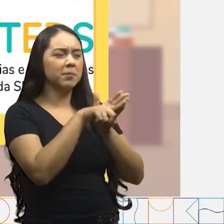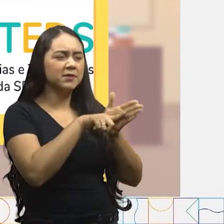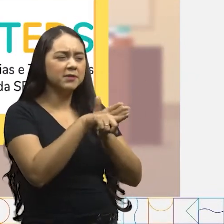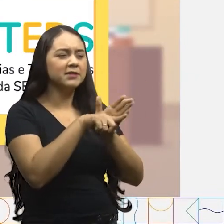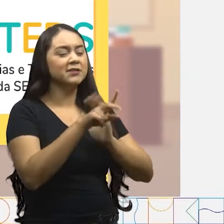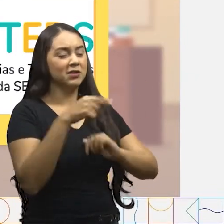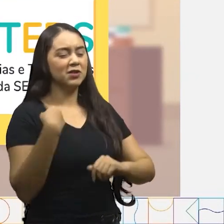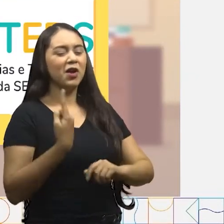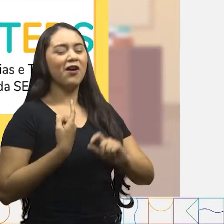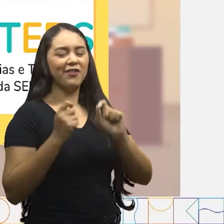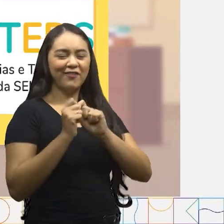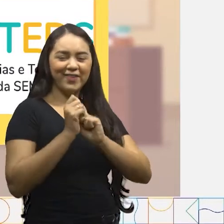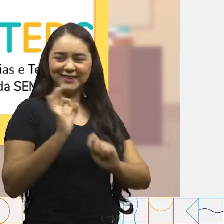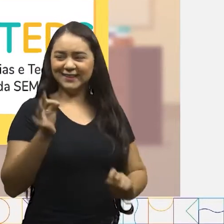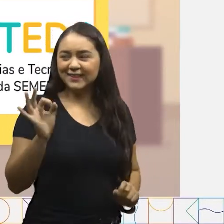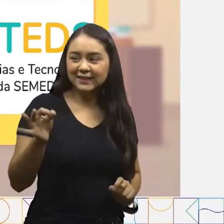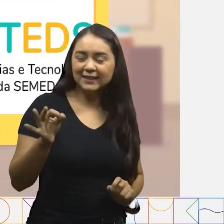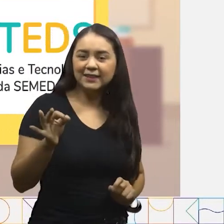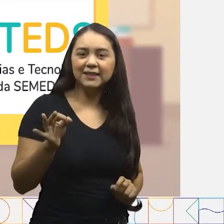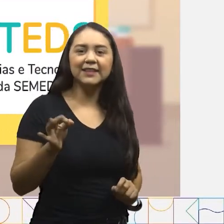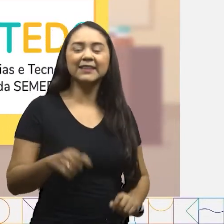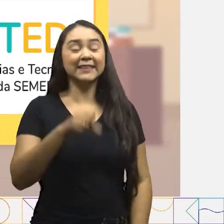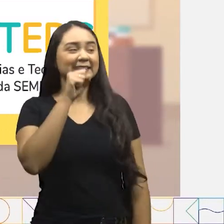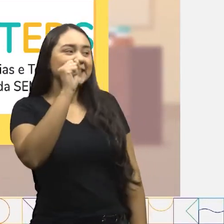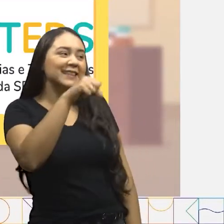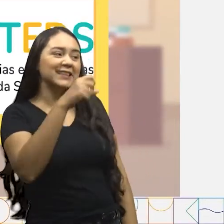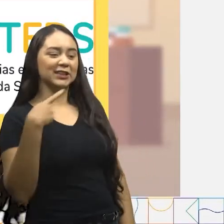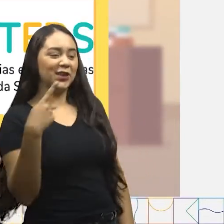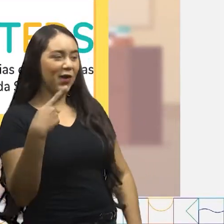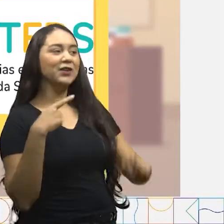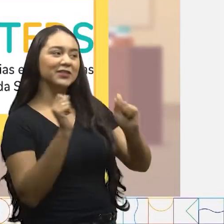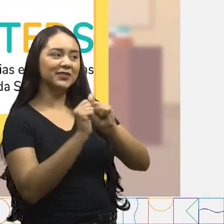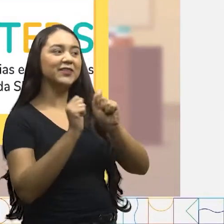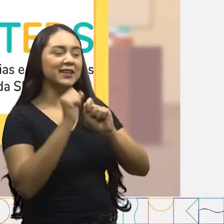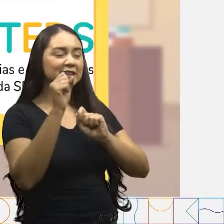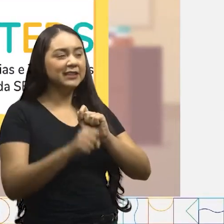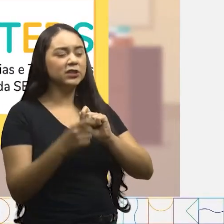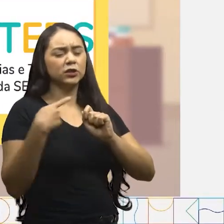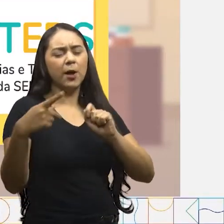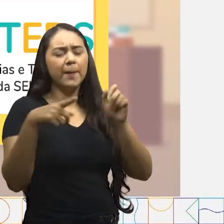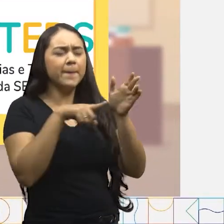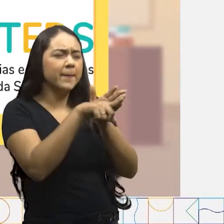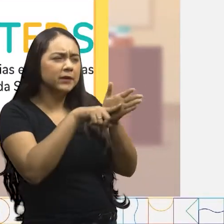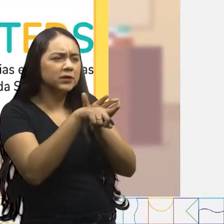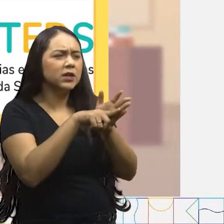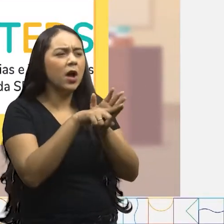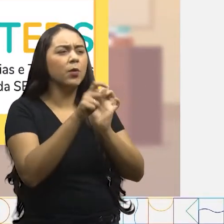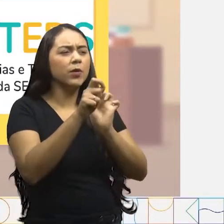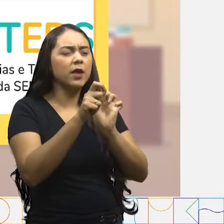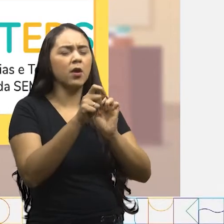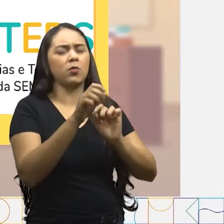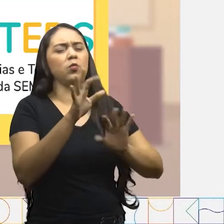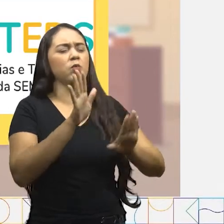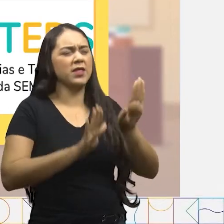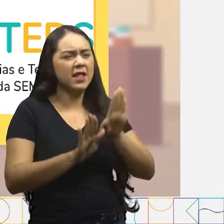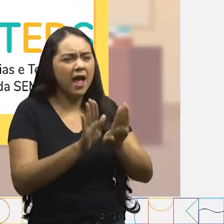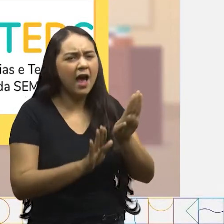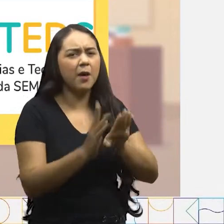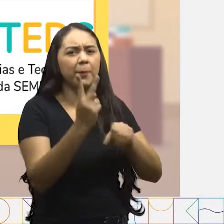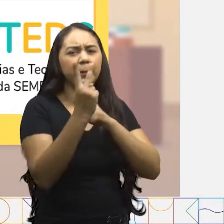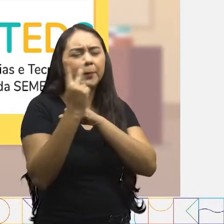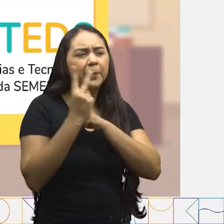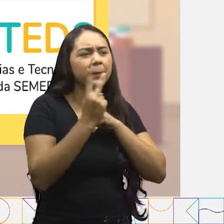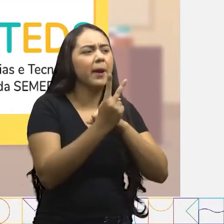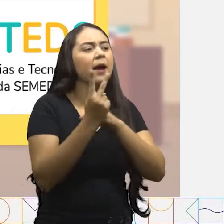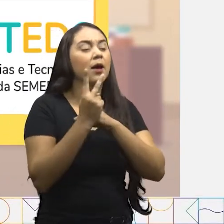pesquisa nós fizemos, não é, Sarinha? Sim, sim, nós fizemos! Nós pesquisamos sobre os cuidados que devemos ter